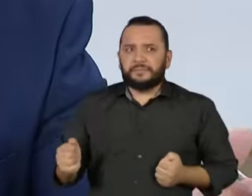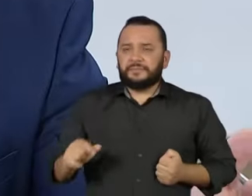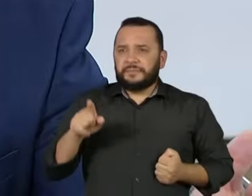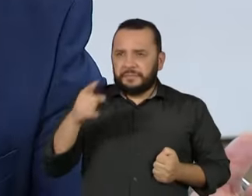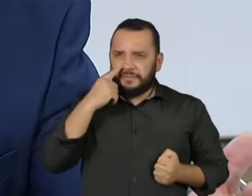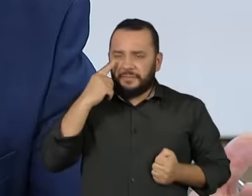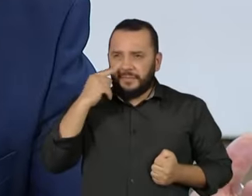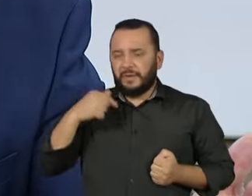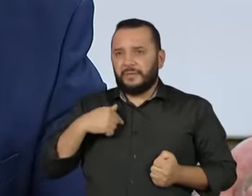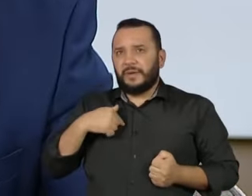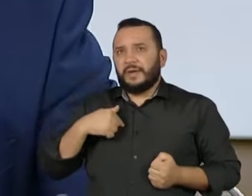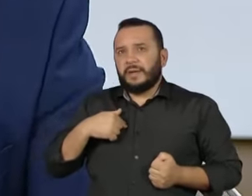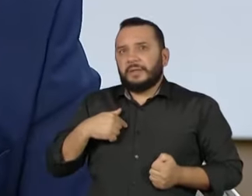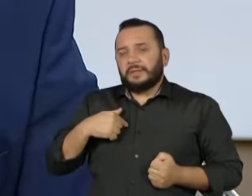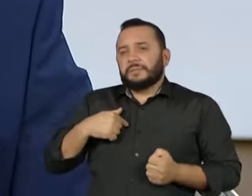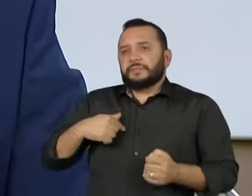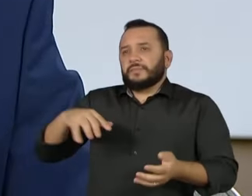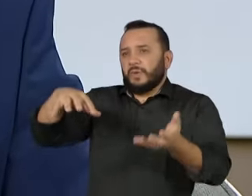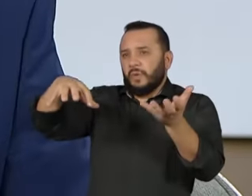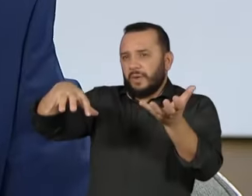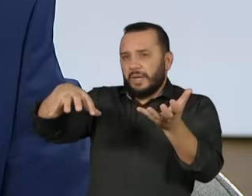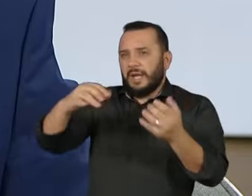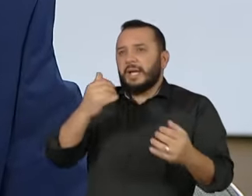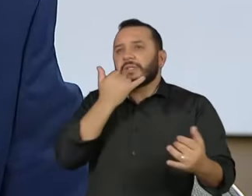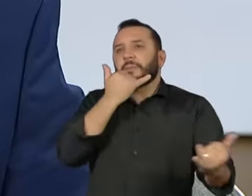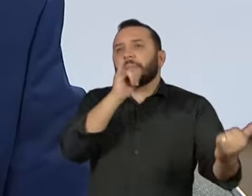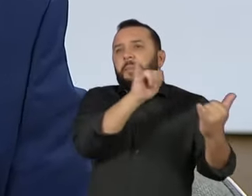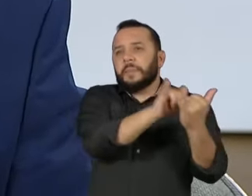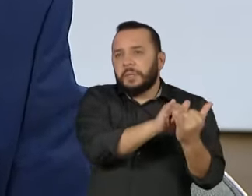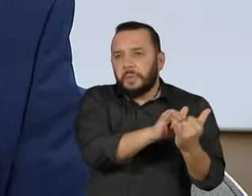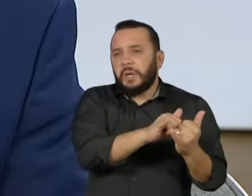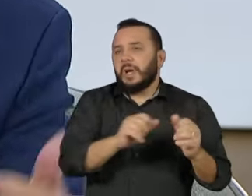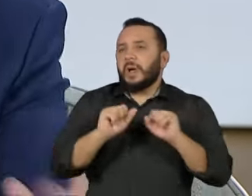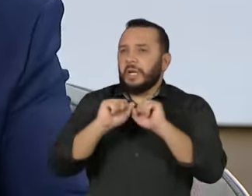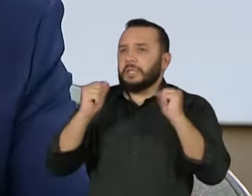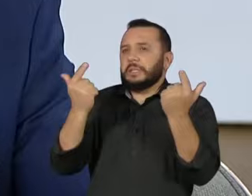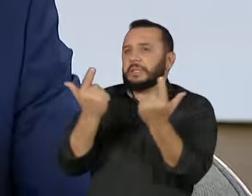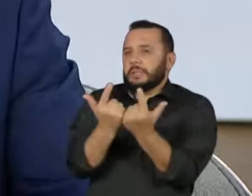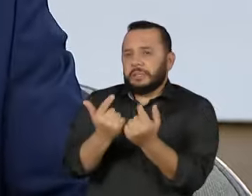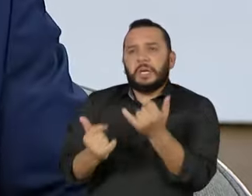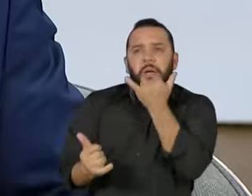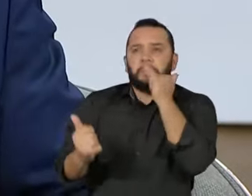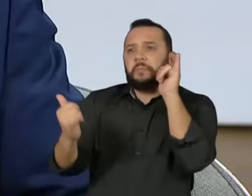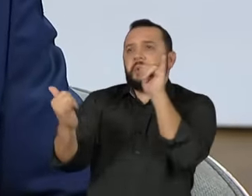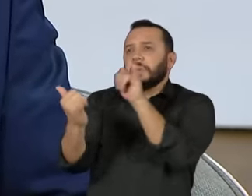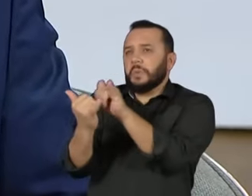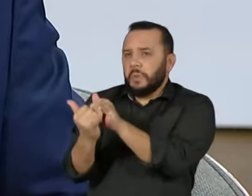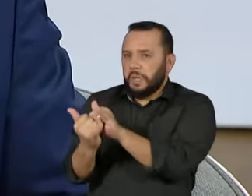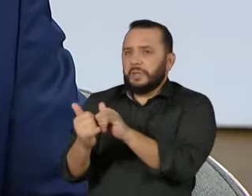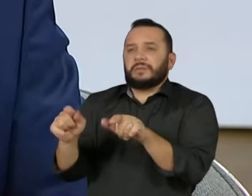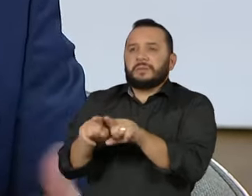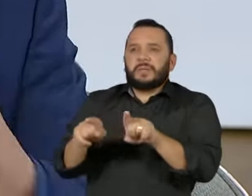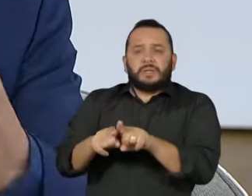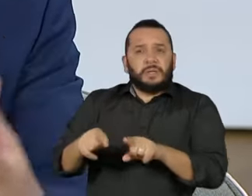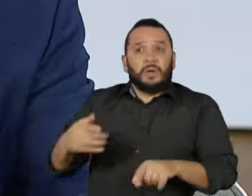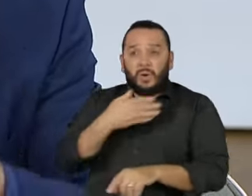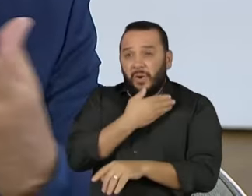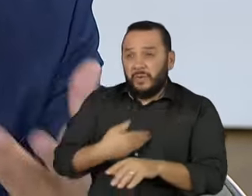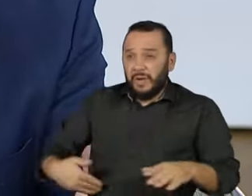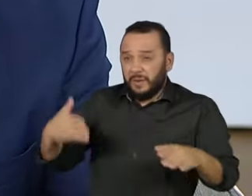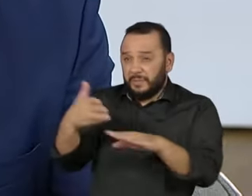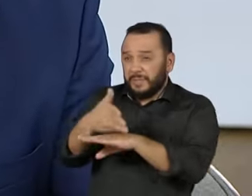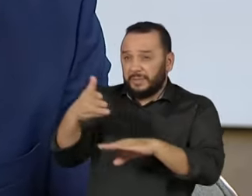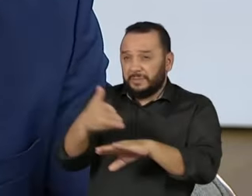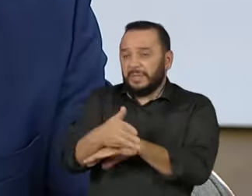Congresso Nacional anistiando, a Assembleia Legislativa dando anistia administrativa, governadores participando disso, na verdade, estão